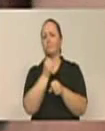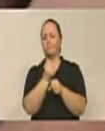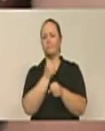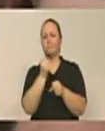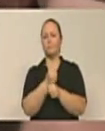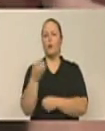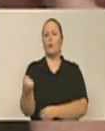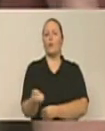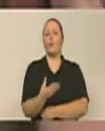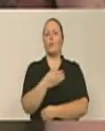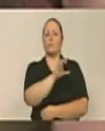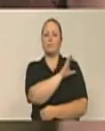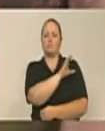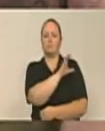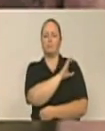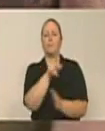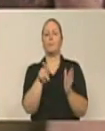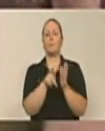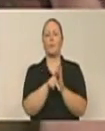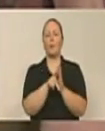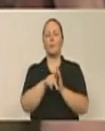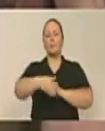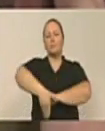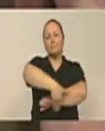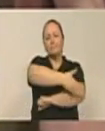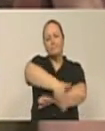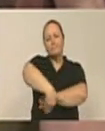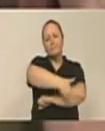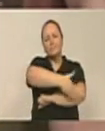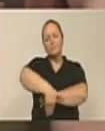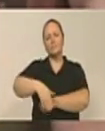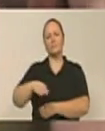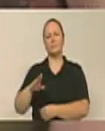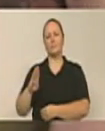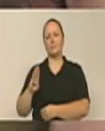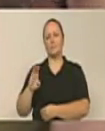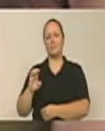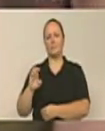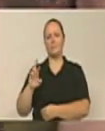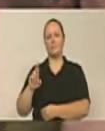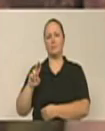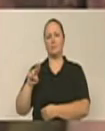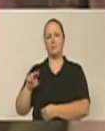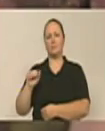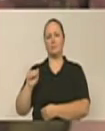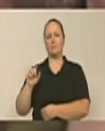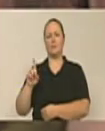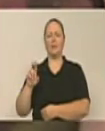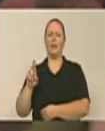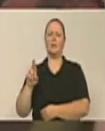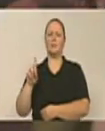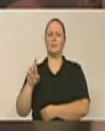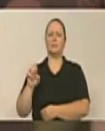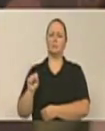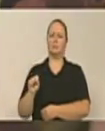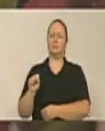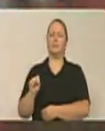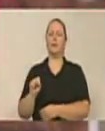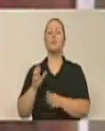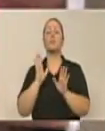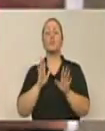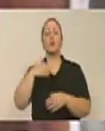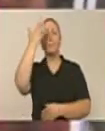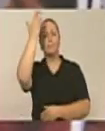para aquela comunidade, na Rua Bernardo Chaidimante e Transversais, uma reivindicação antiga daquela comunidade, que foi relatada e comprovada através de